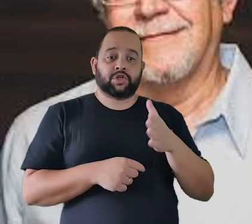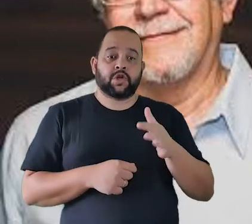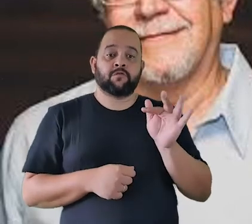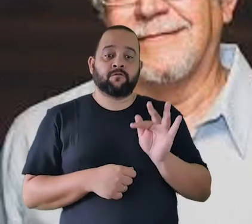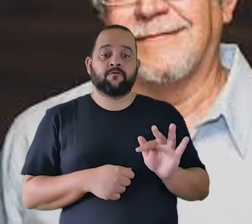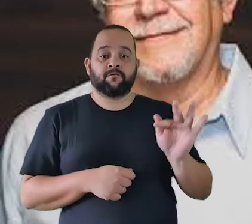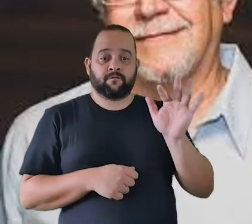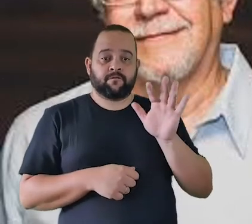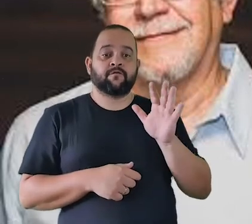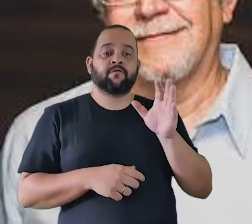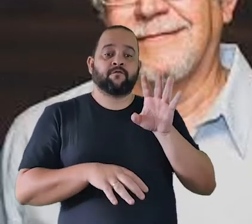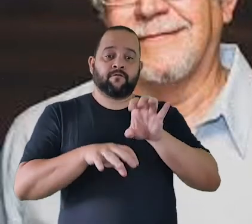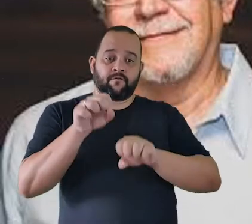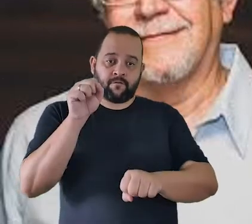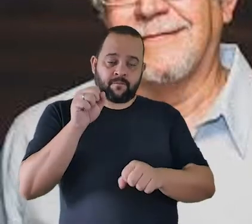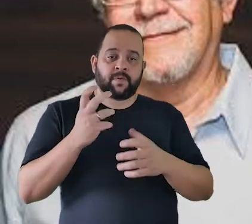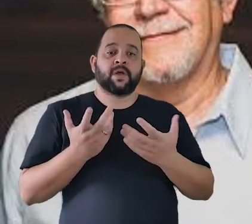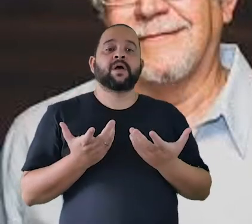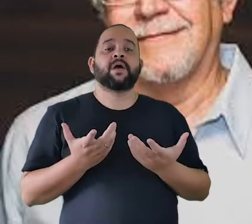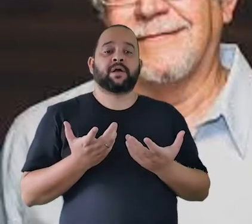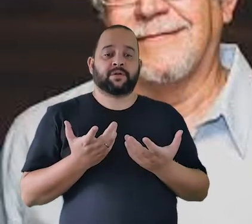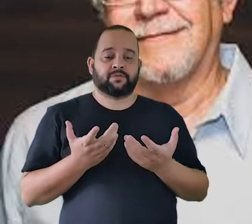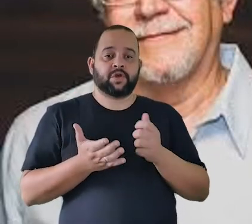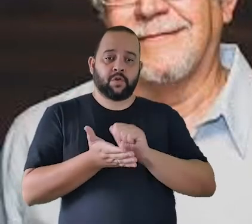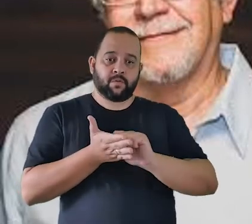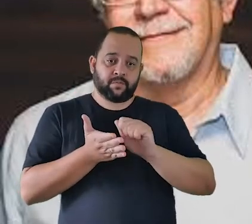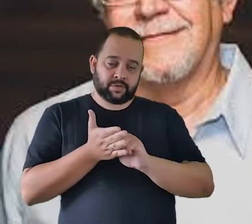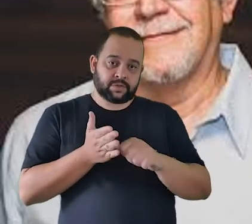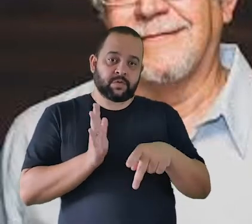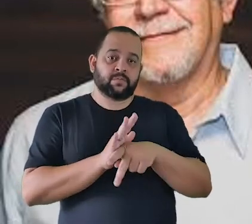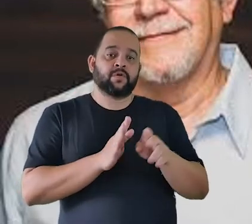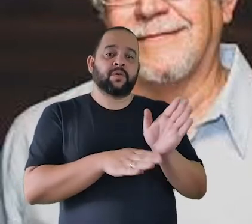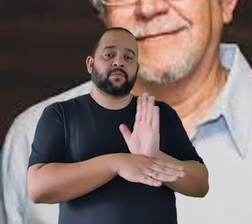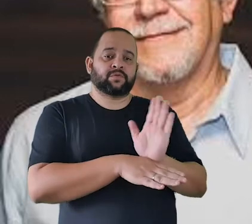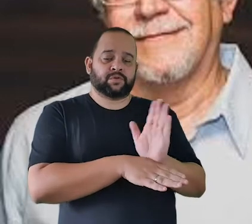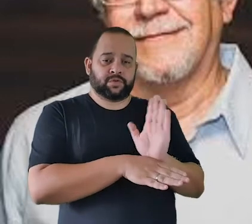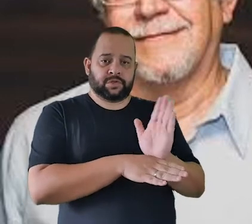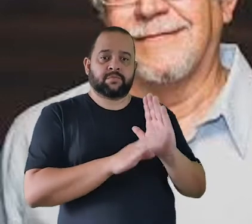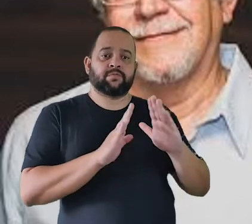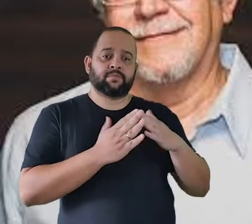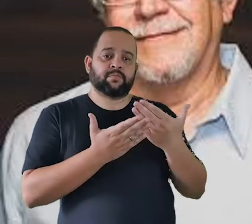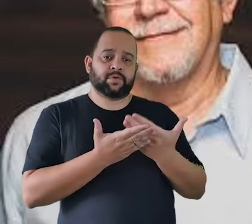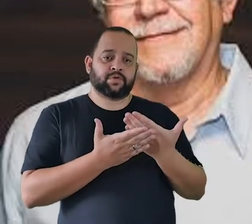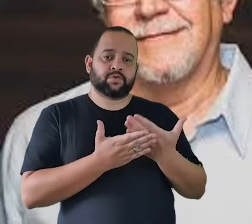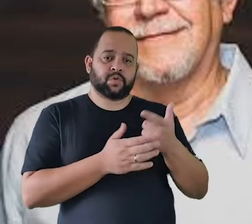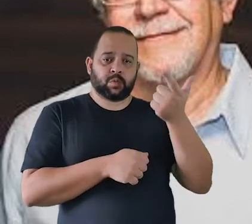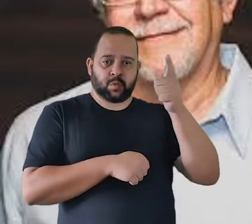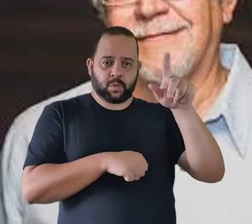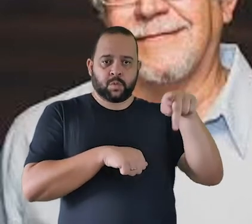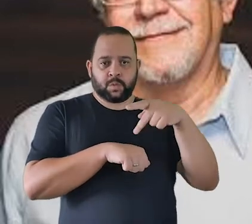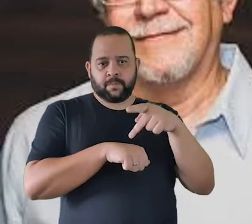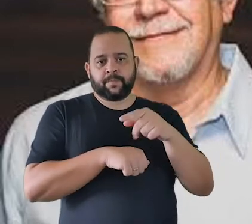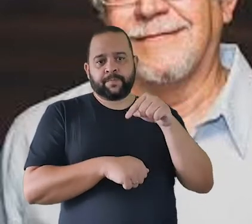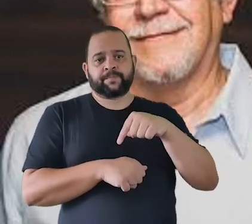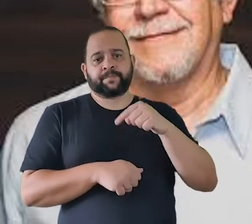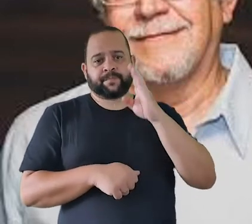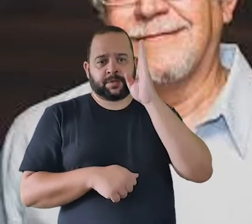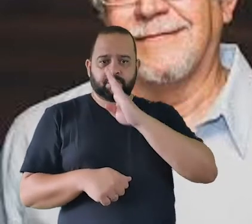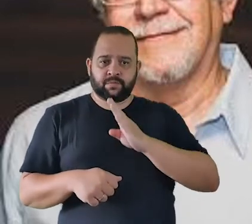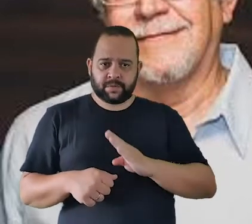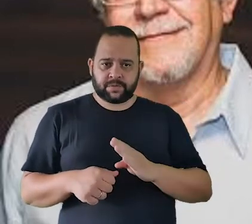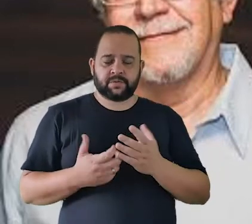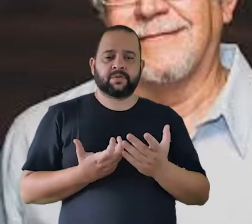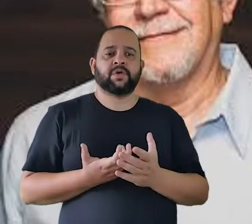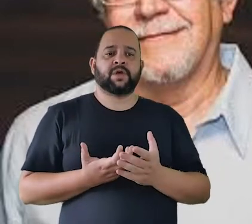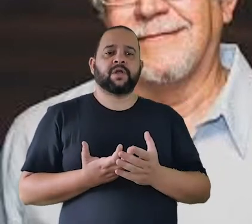composição para cinema pela Berkeley College of Music aqui no Brasil ele foi aluno de composição e